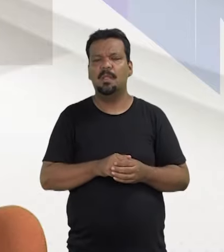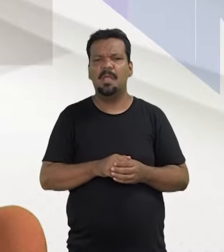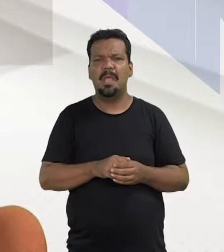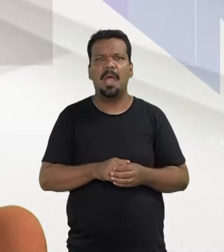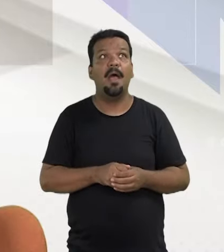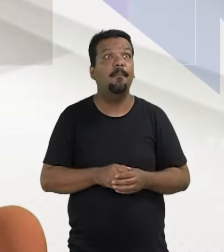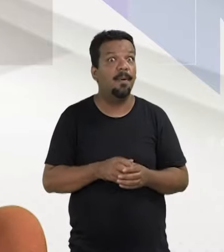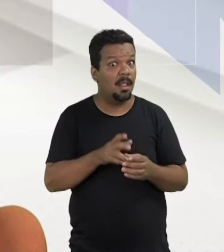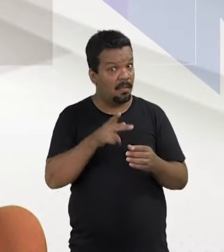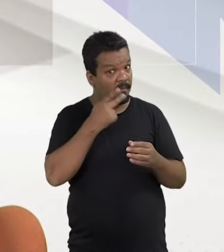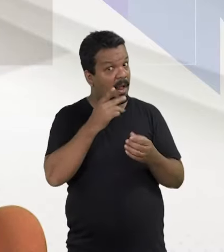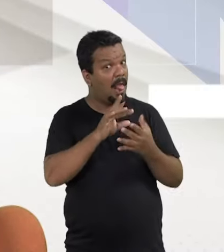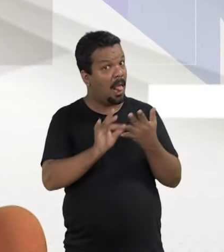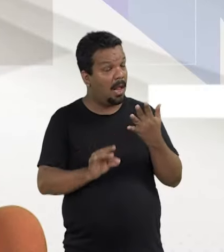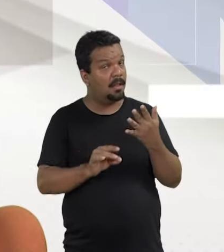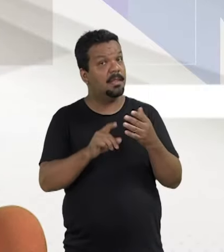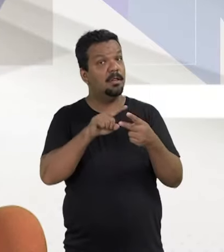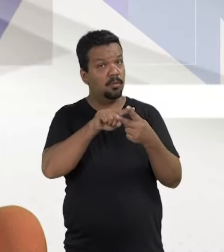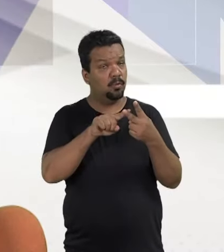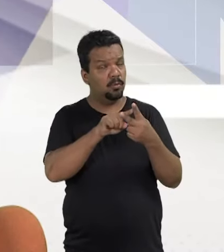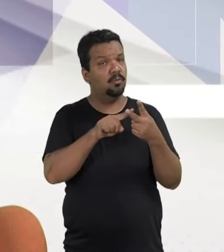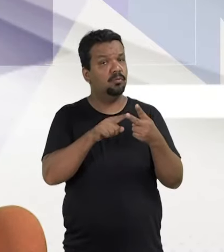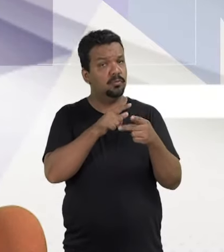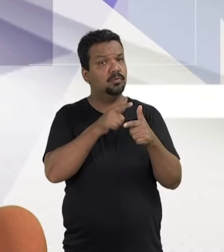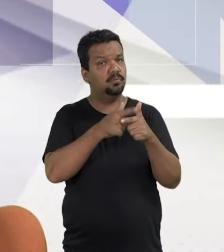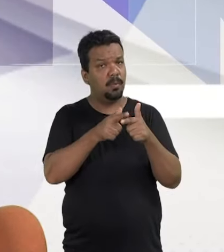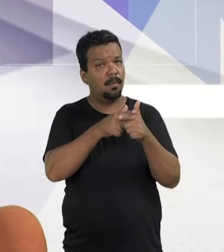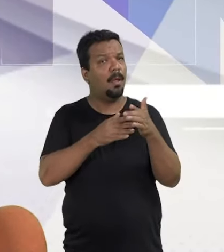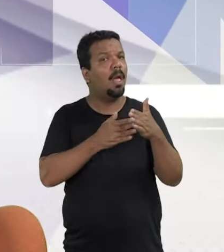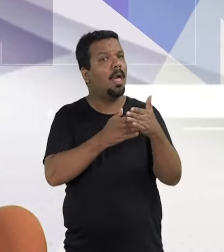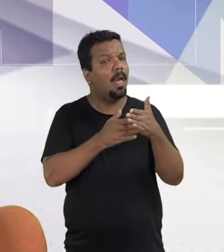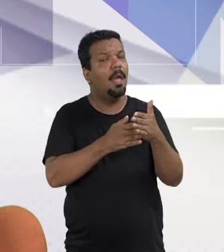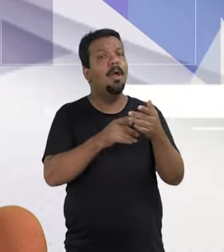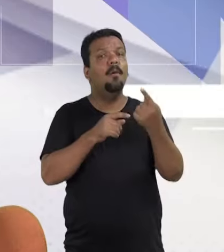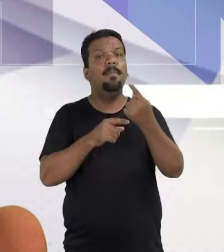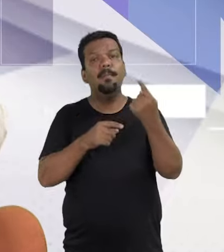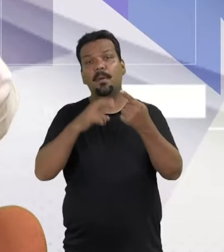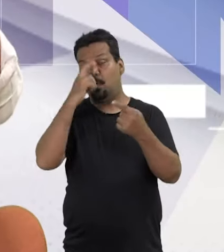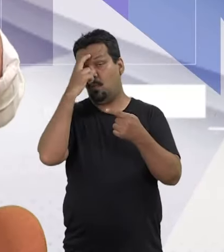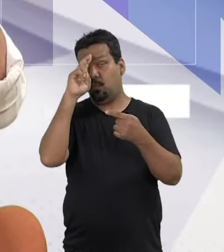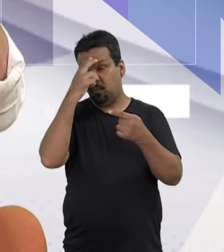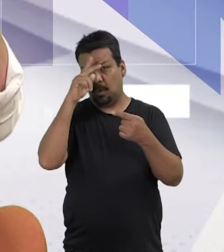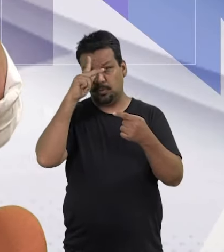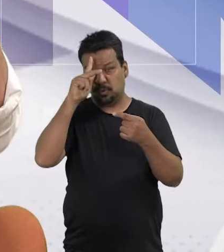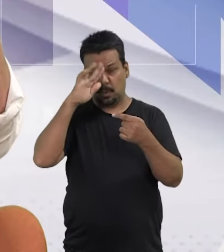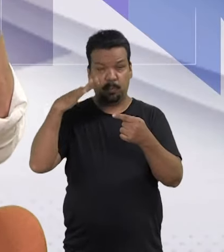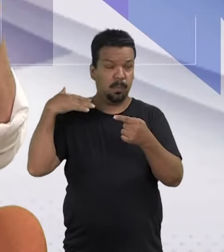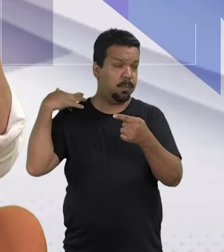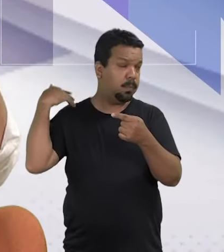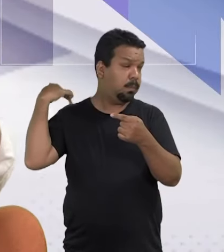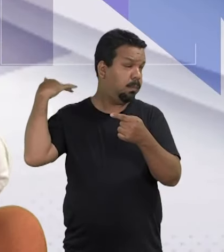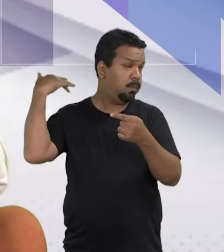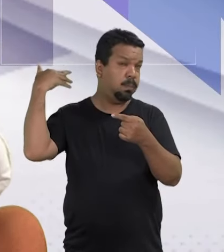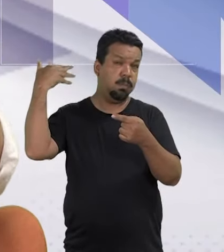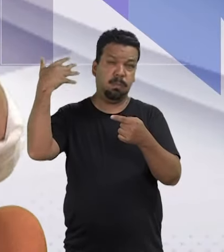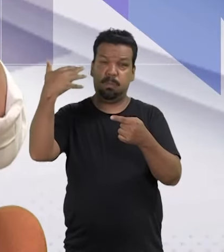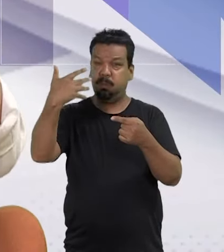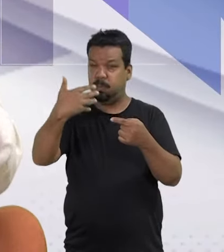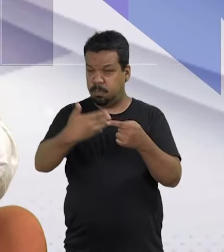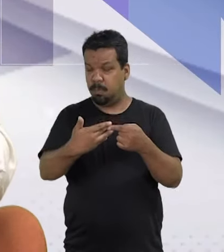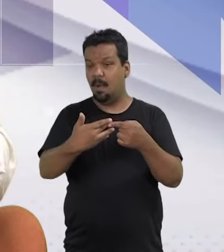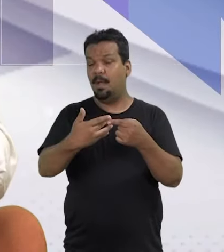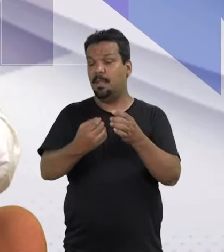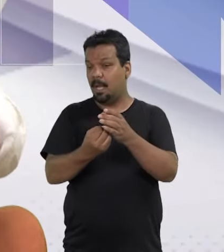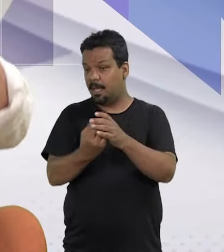acho que a gente pode tomar dois, para não falar muito, dois obstáculos. Um é a própria questão cultural histórica da